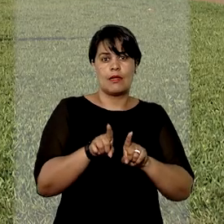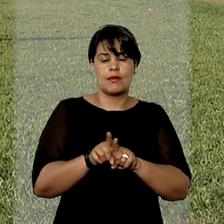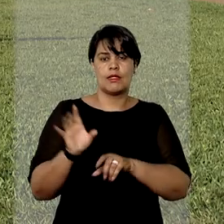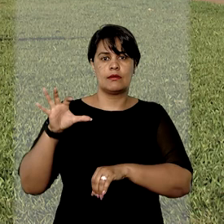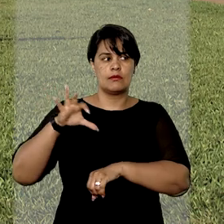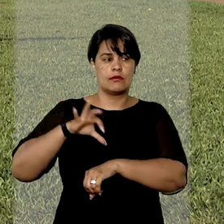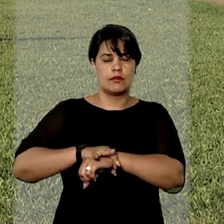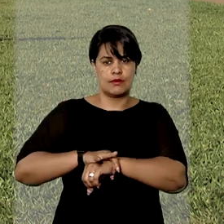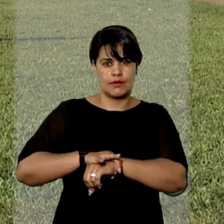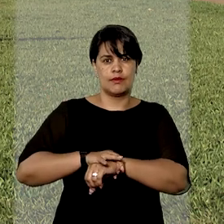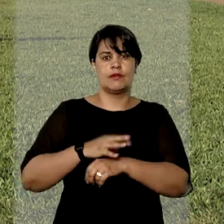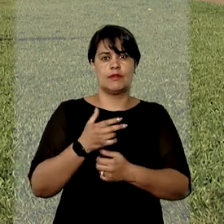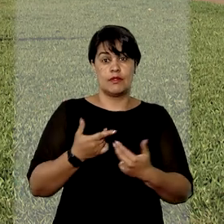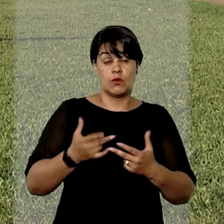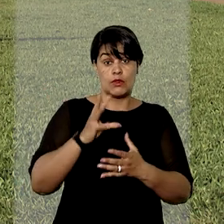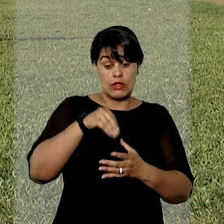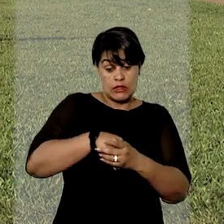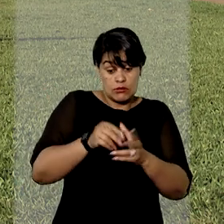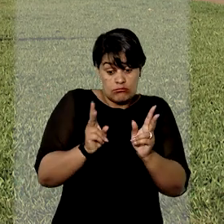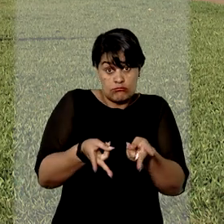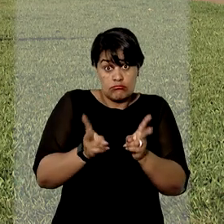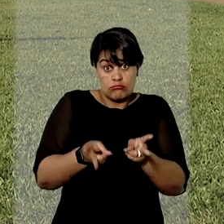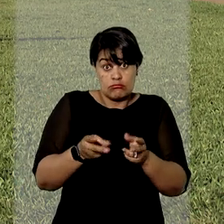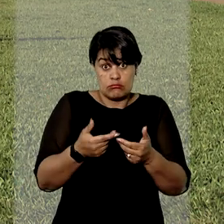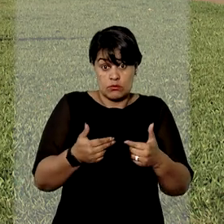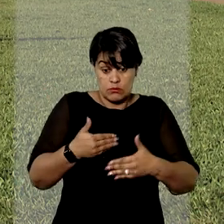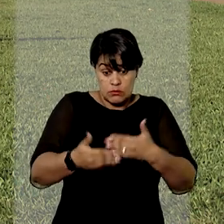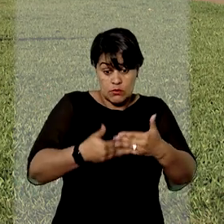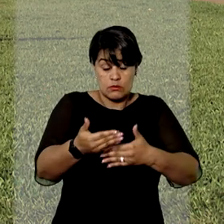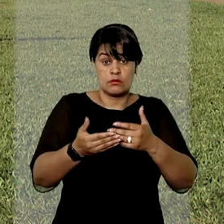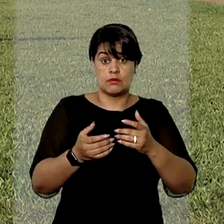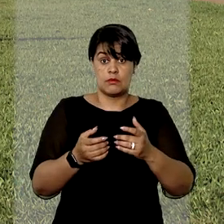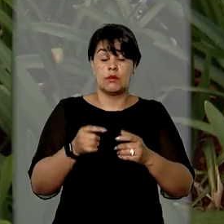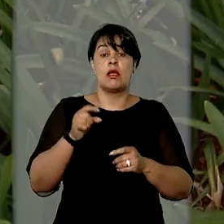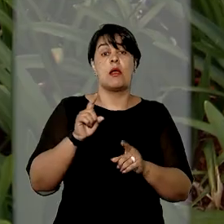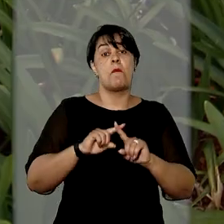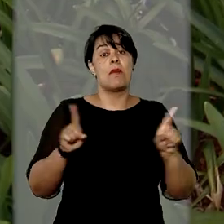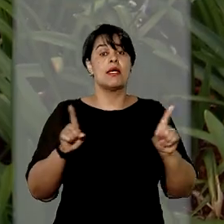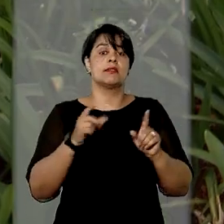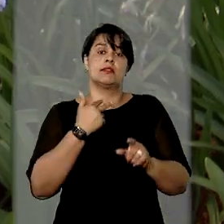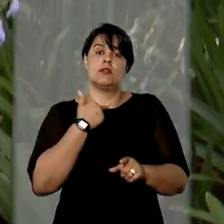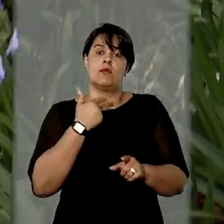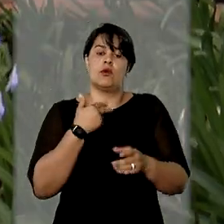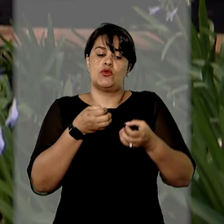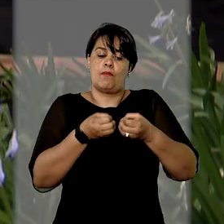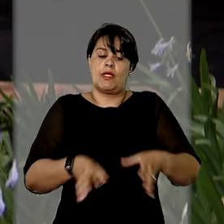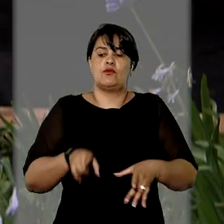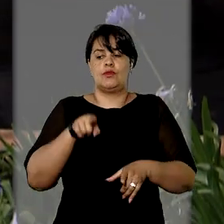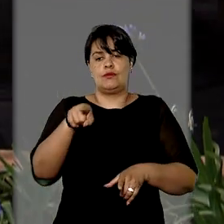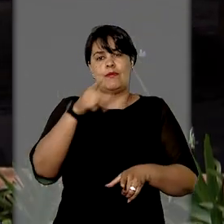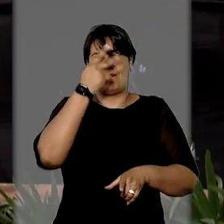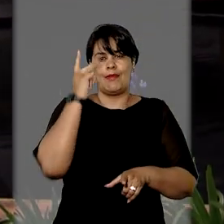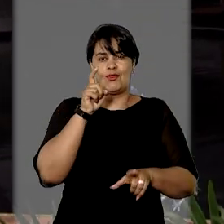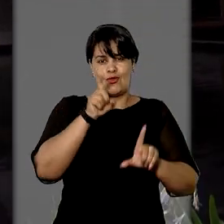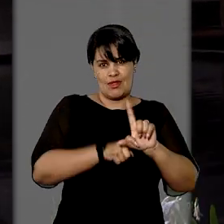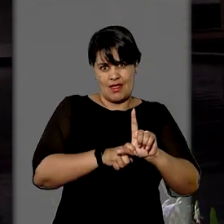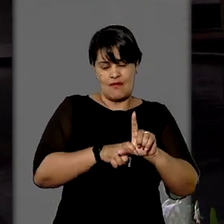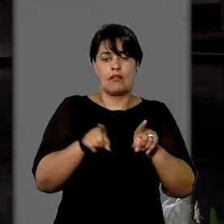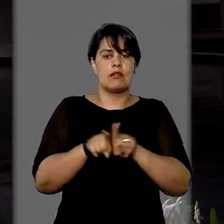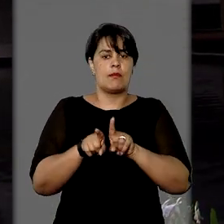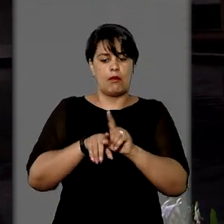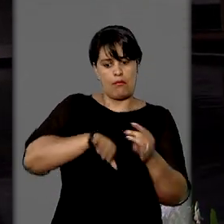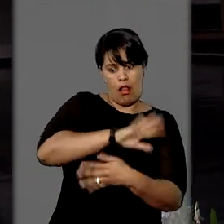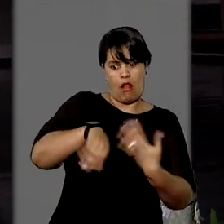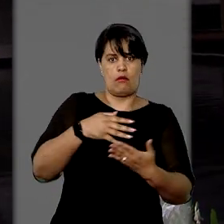expropriação patrimonial no âmbito do mesmo procedimento executivo, desde que não haja prejuízo ao devedor nem ocorra